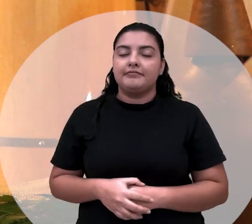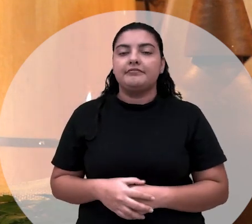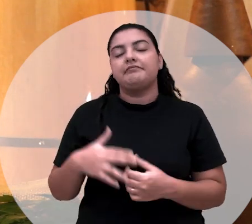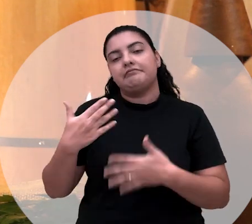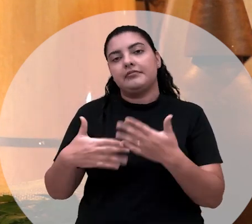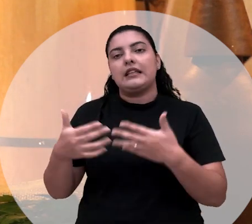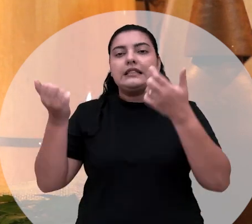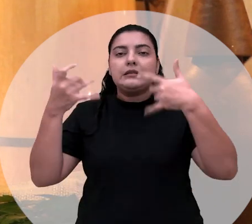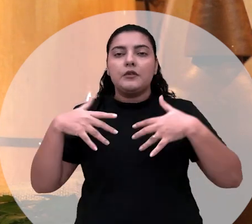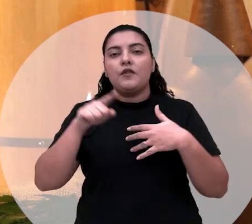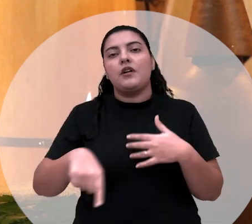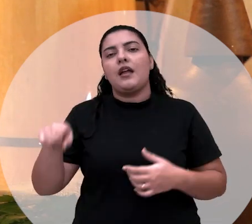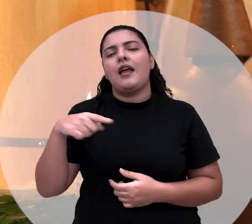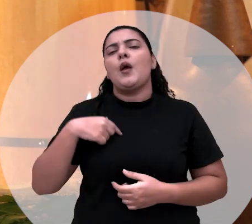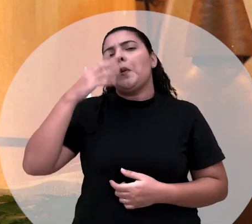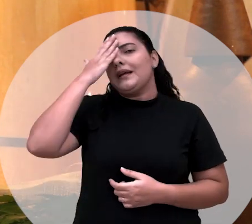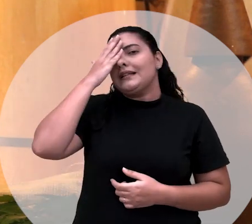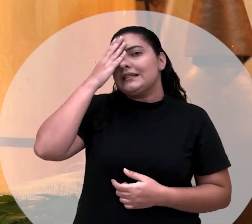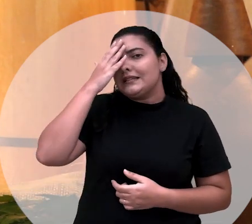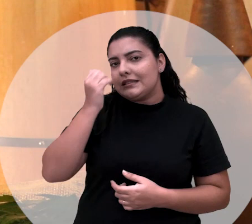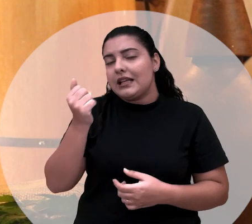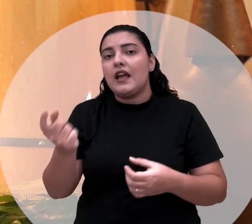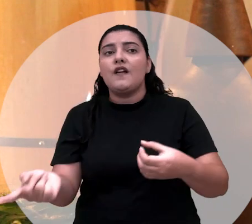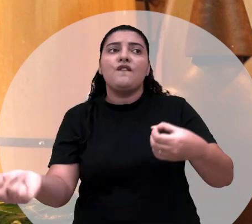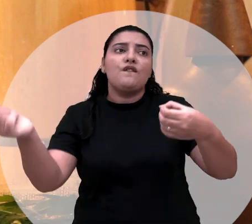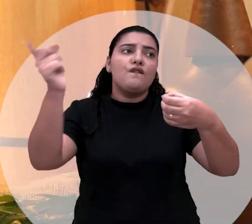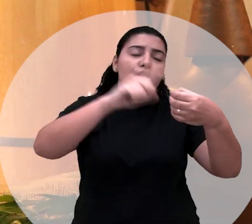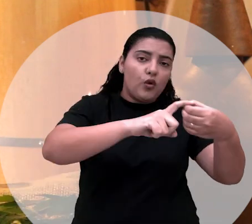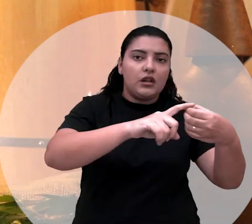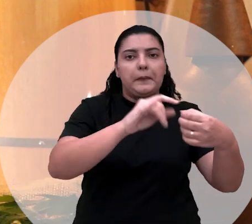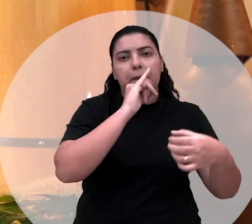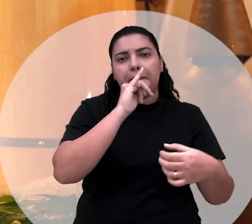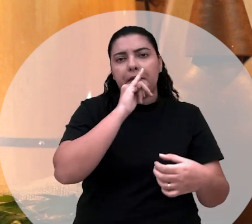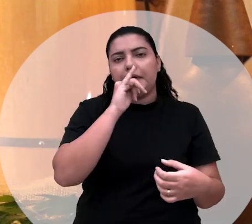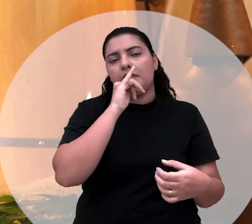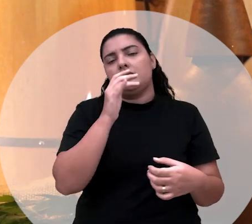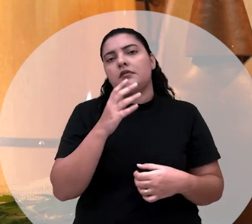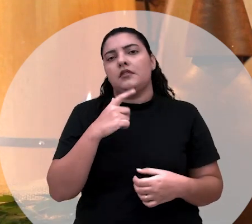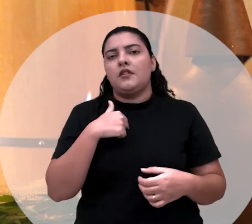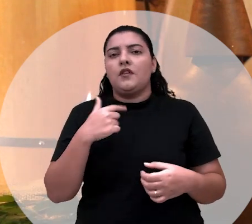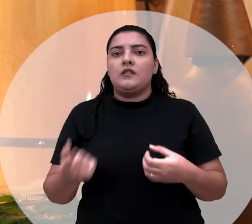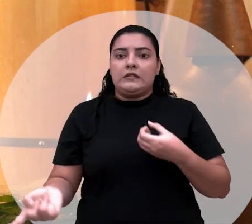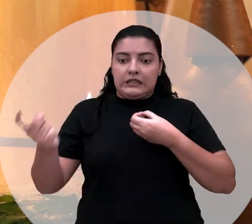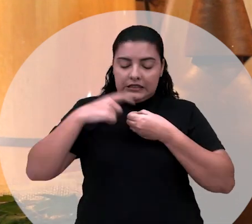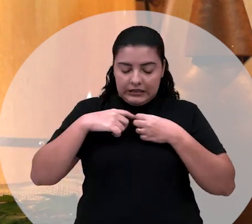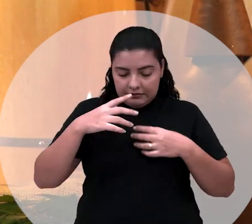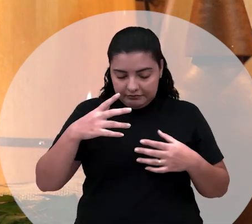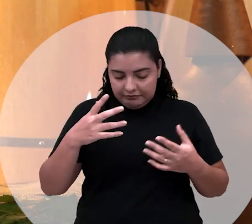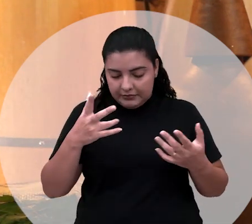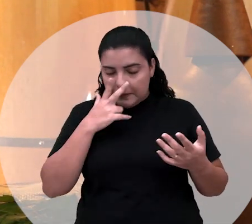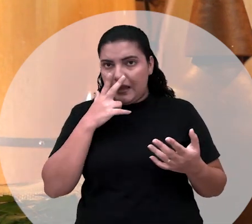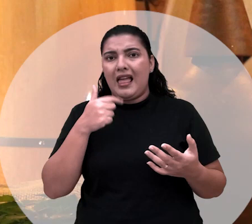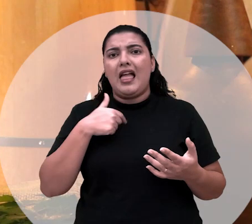Para explicar melhor para vocês, eu sei que quando eu voltei em mim, né? Quando eu voltei em mim, disseram que eu